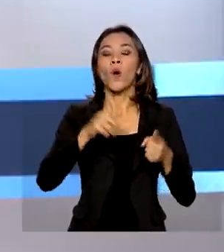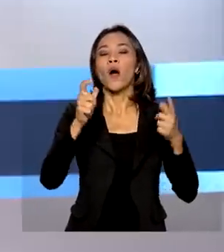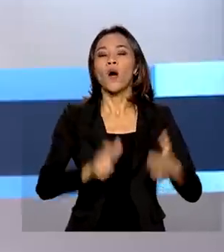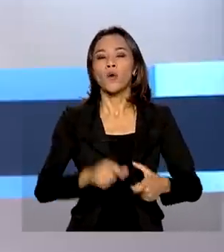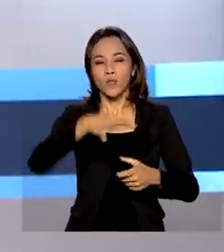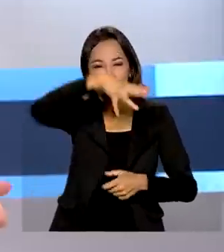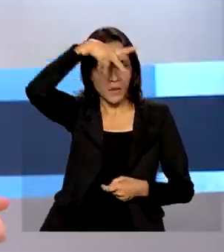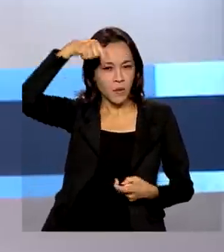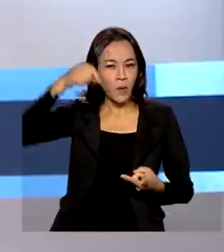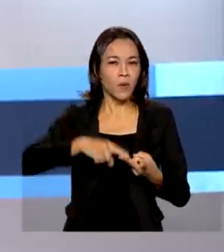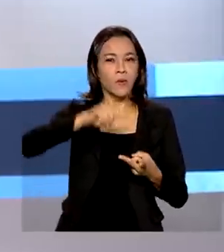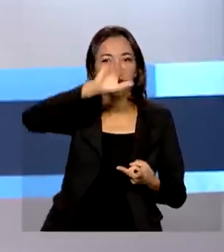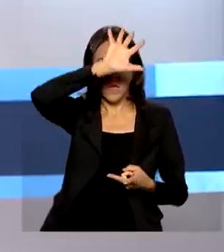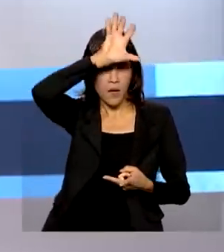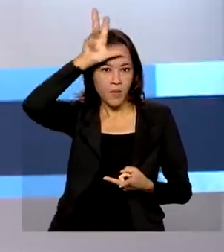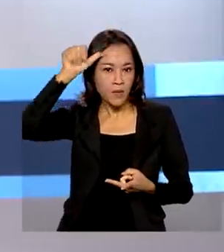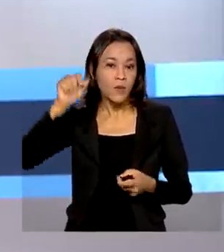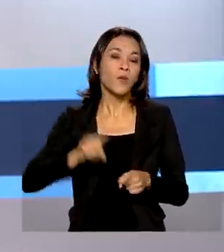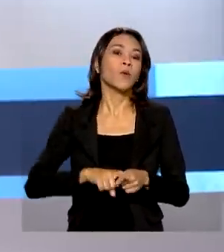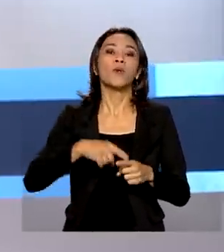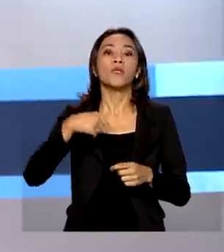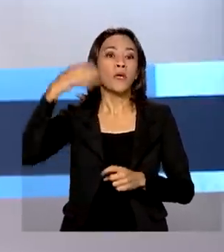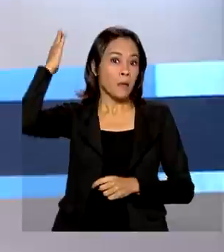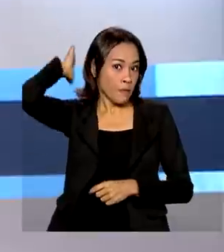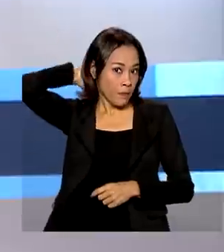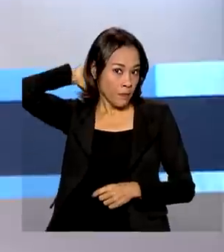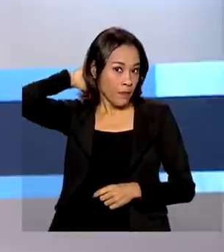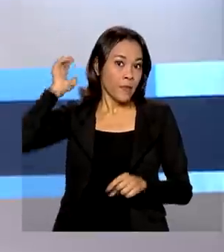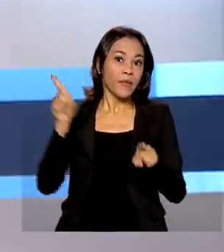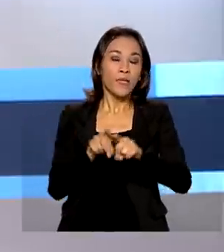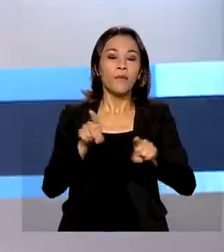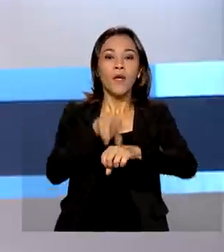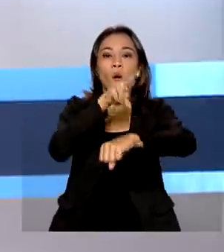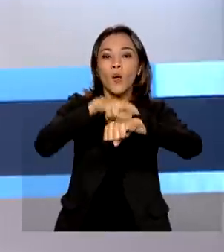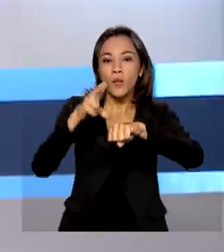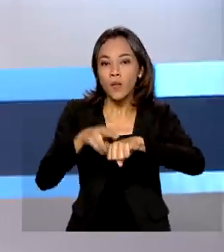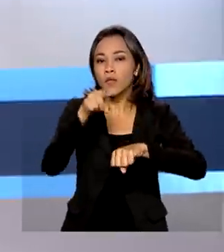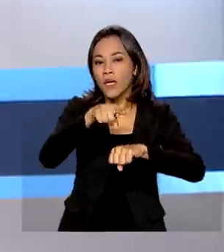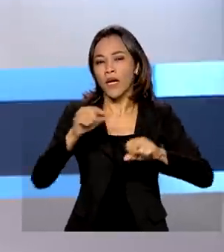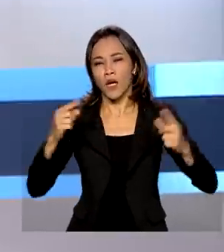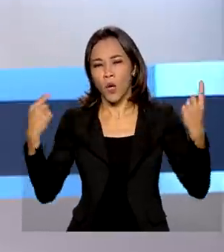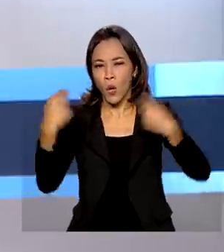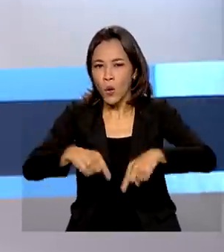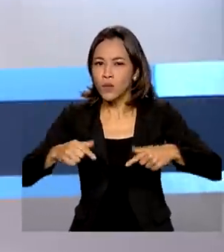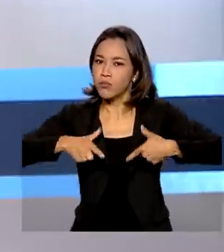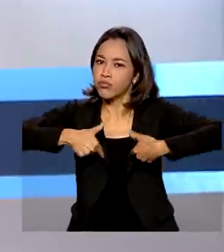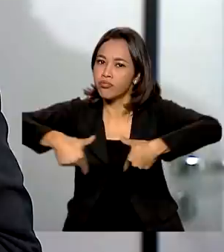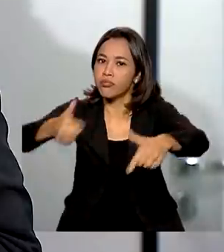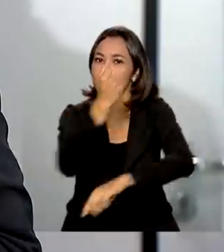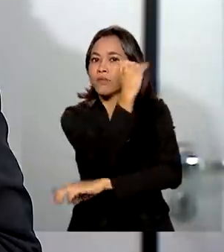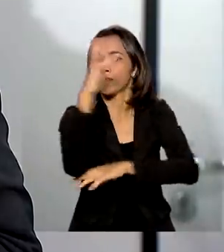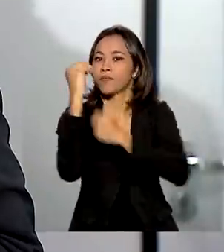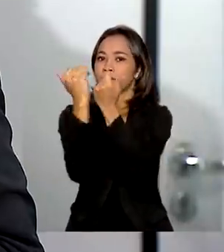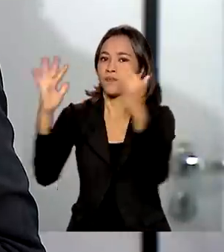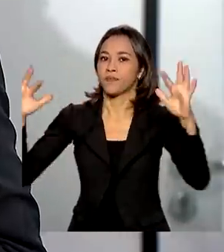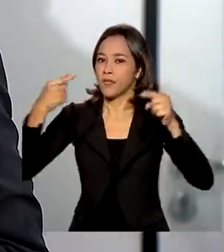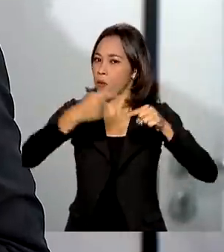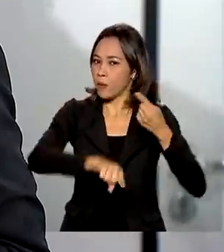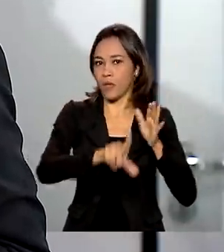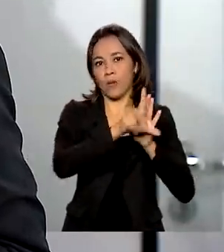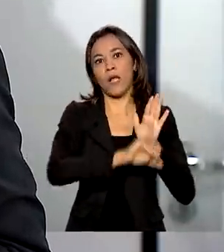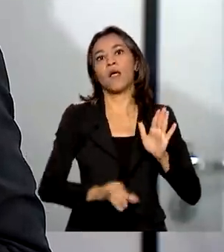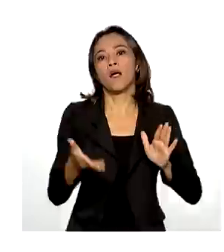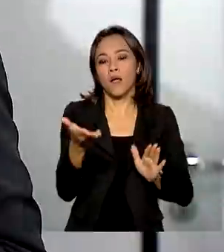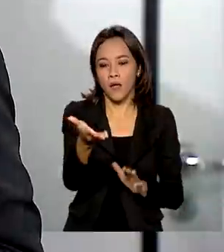e Rondônia. Na região, as Forças Armadas e órgãos de fiscalização combatem o desmatamento ilegal. A